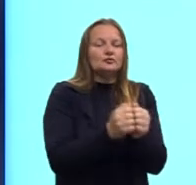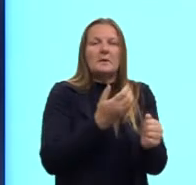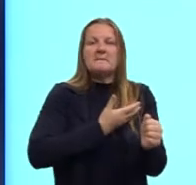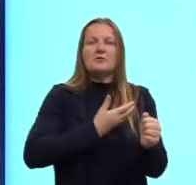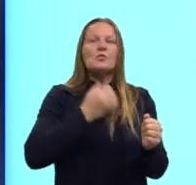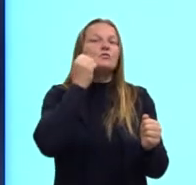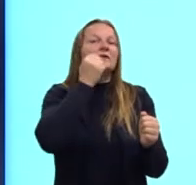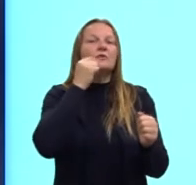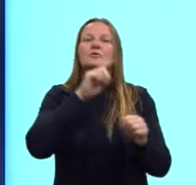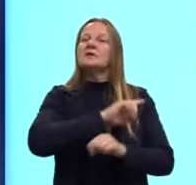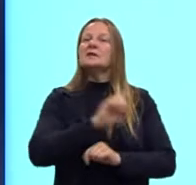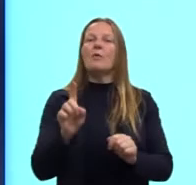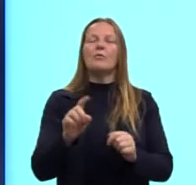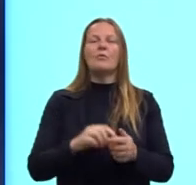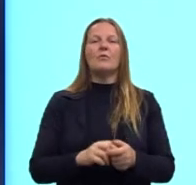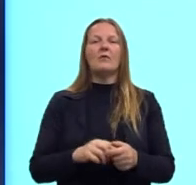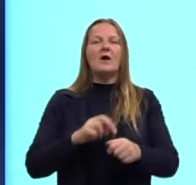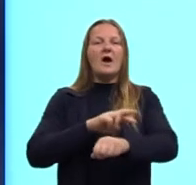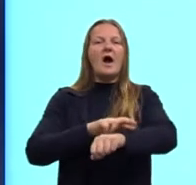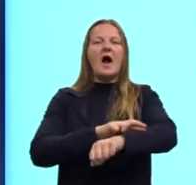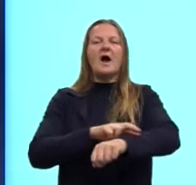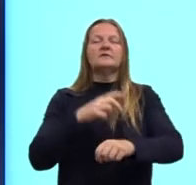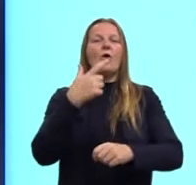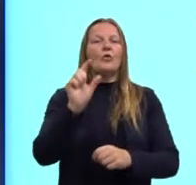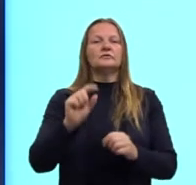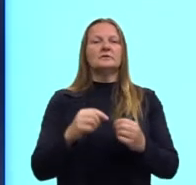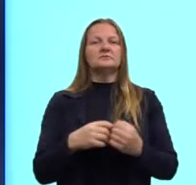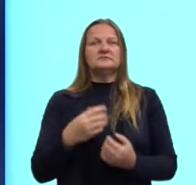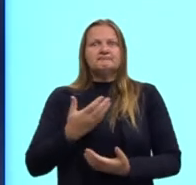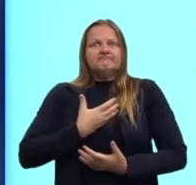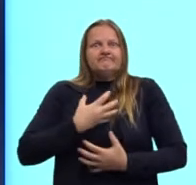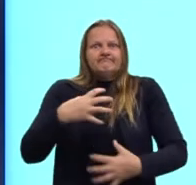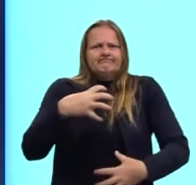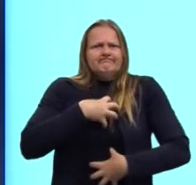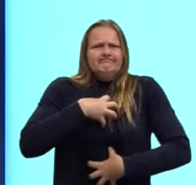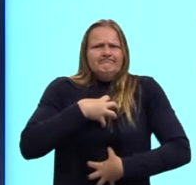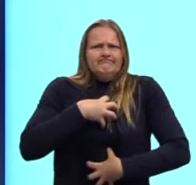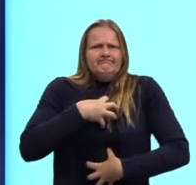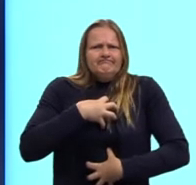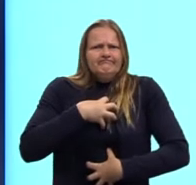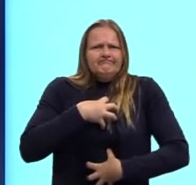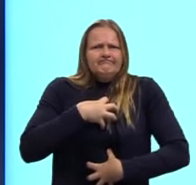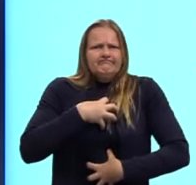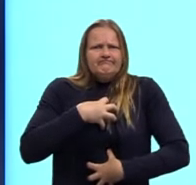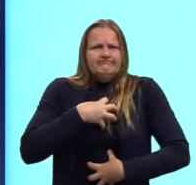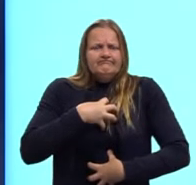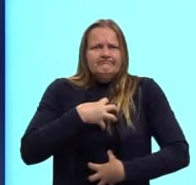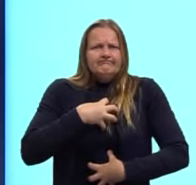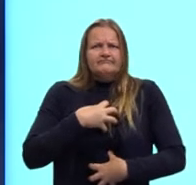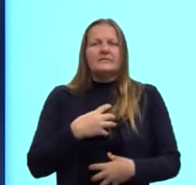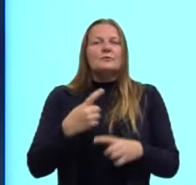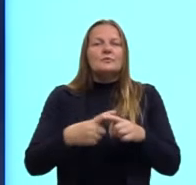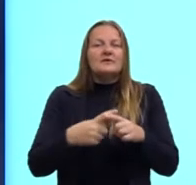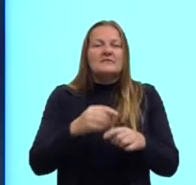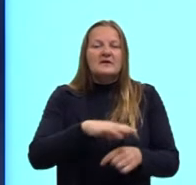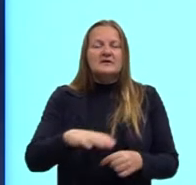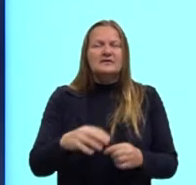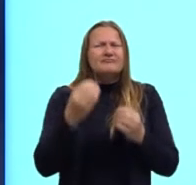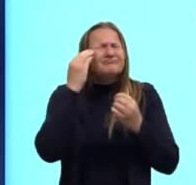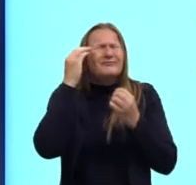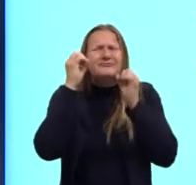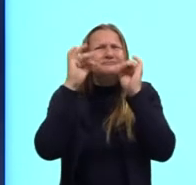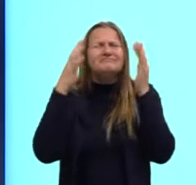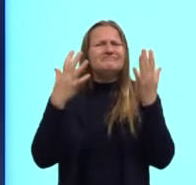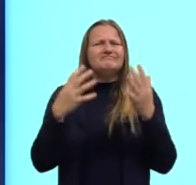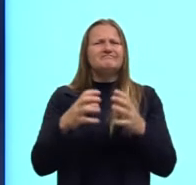porque ele é negro, porque ele é de outra raça. Vocês imaginem o quão violento isso não é para uma criança ter que compreender isso.